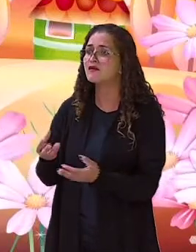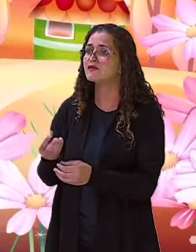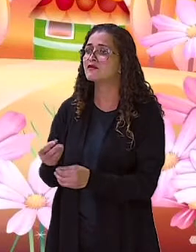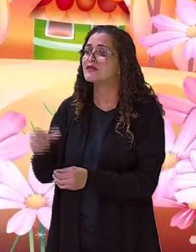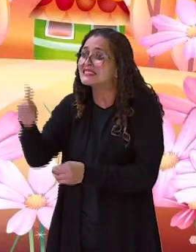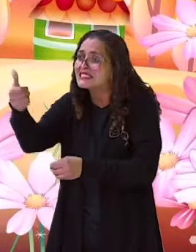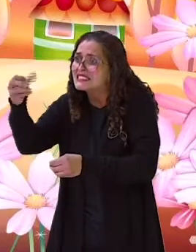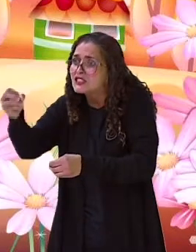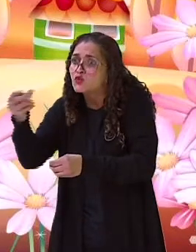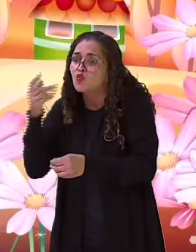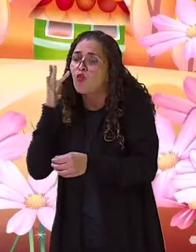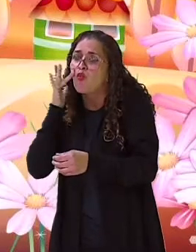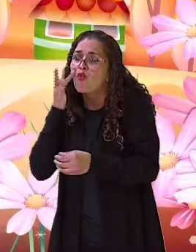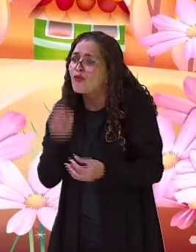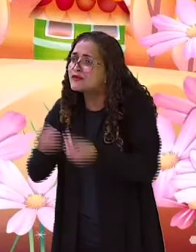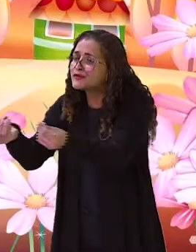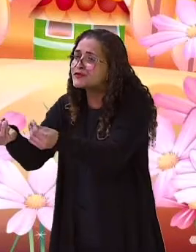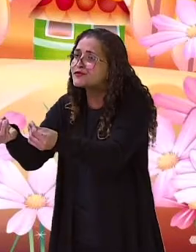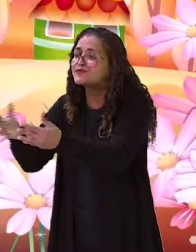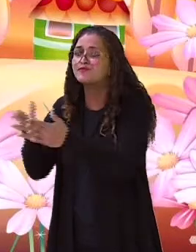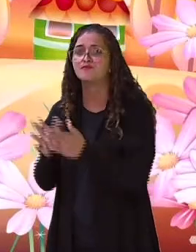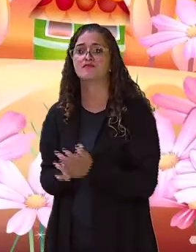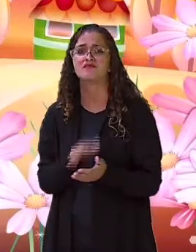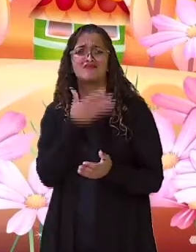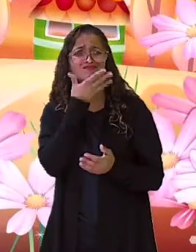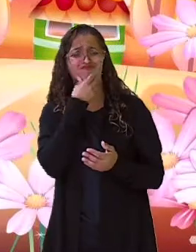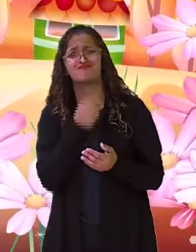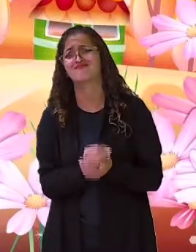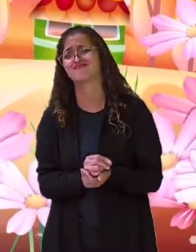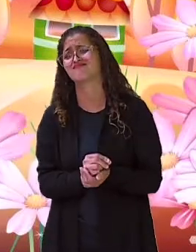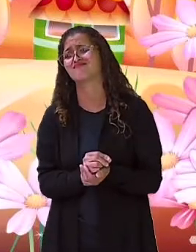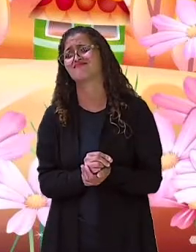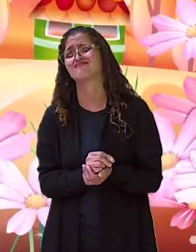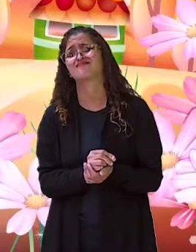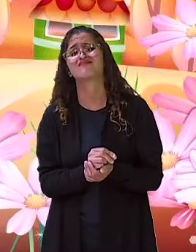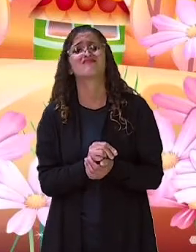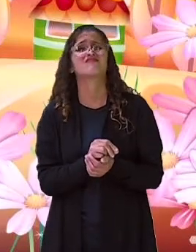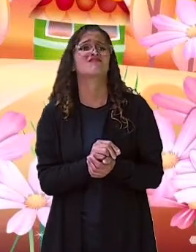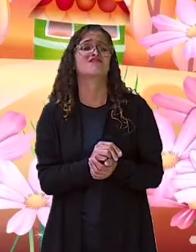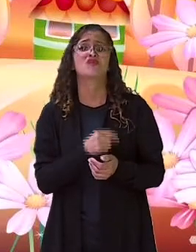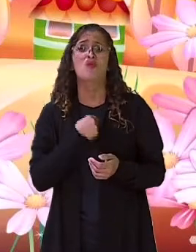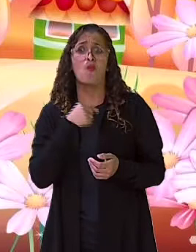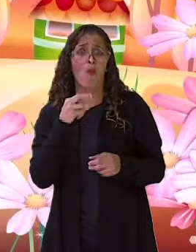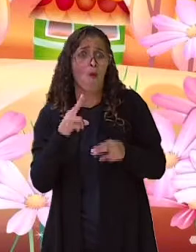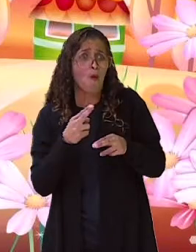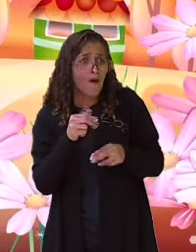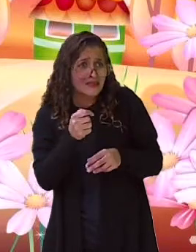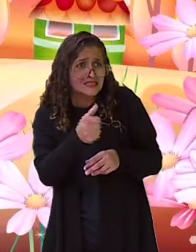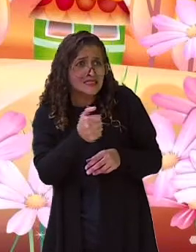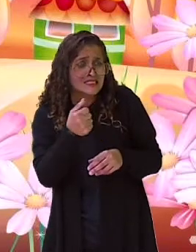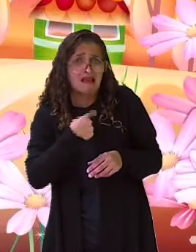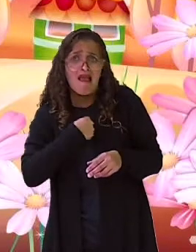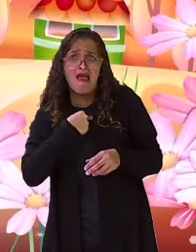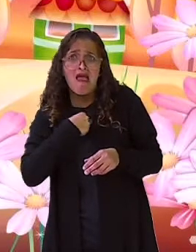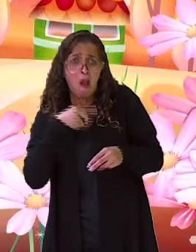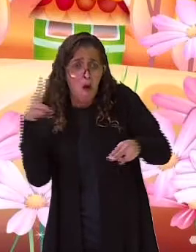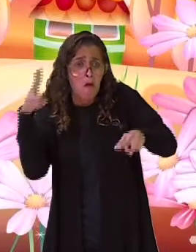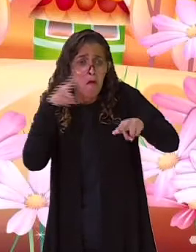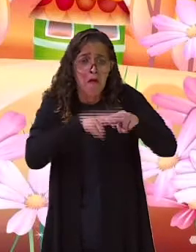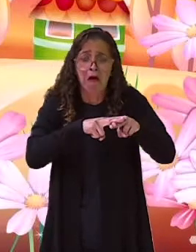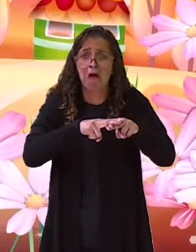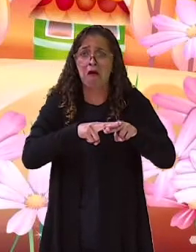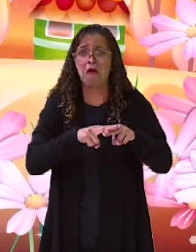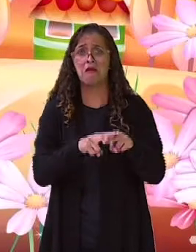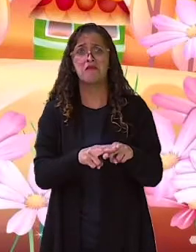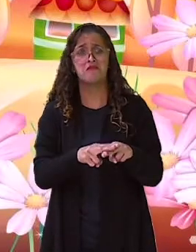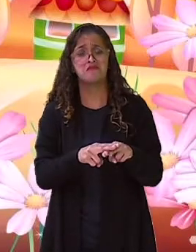moedas de ouro? O homem reclamou. Diz que quase tinha sido preso. A boa sorte fingiu que estava